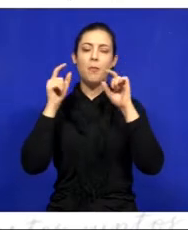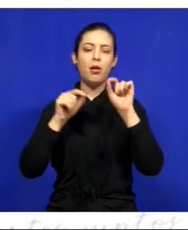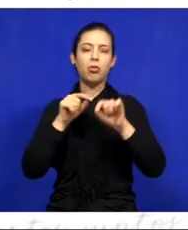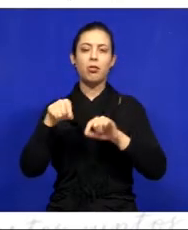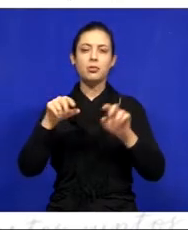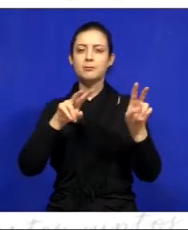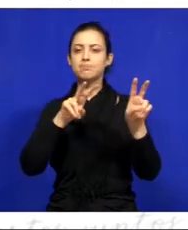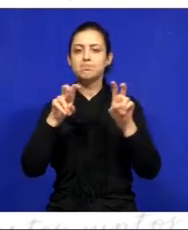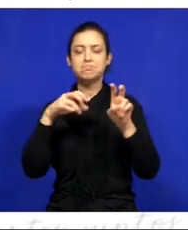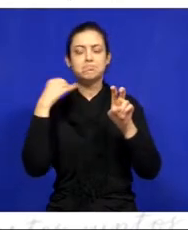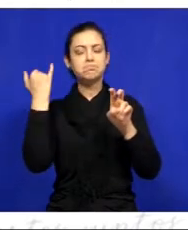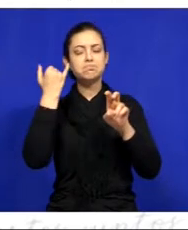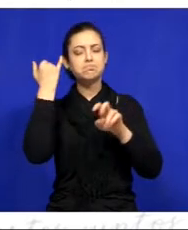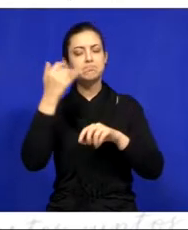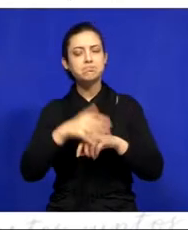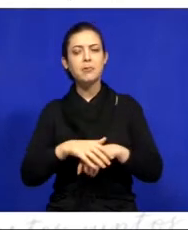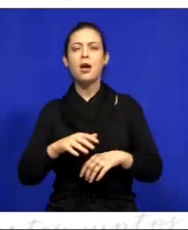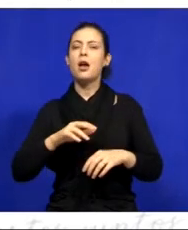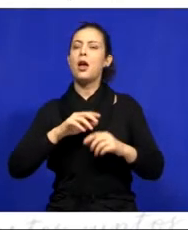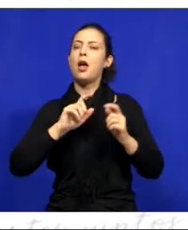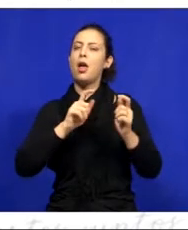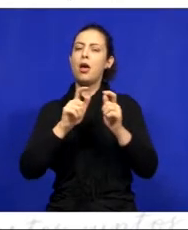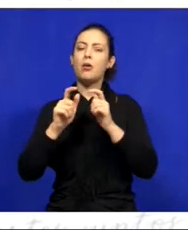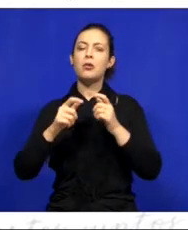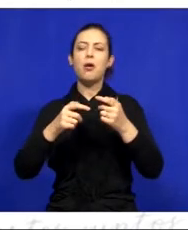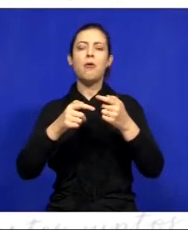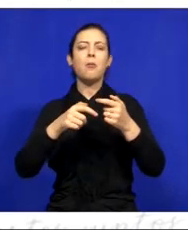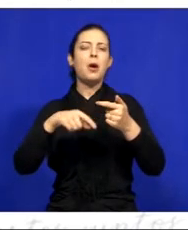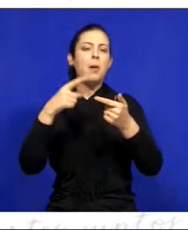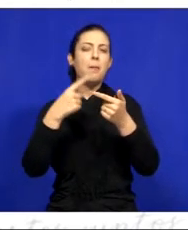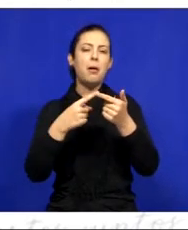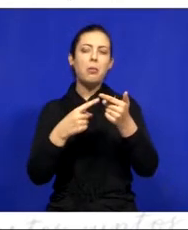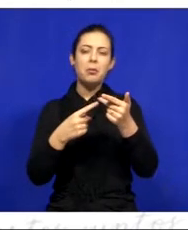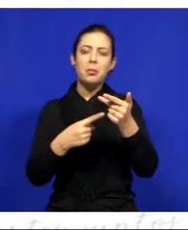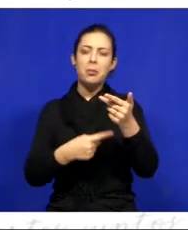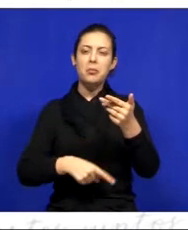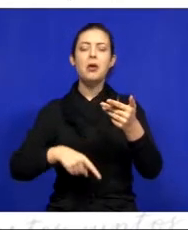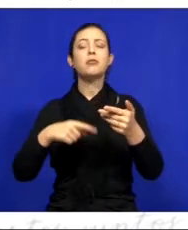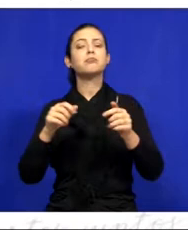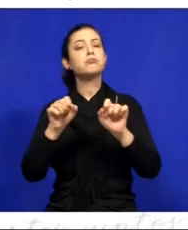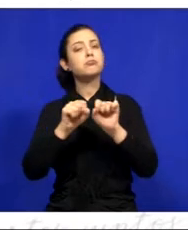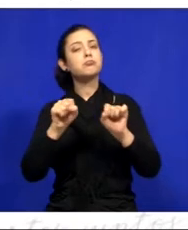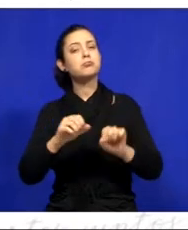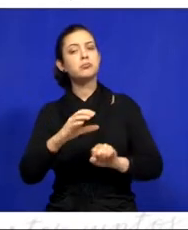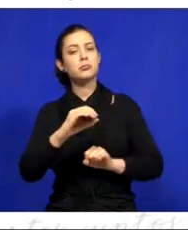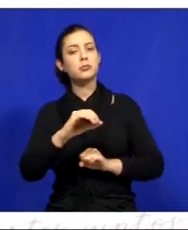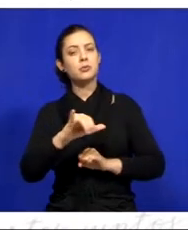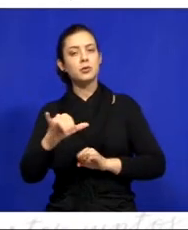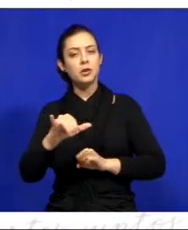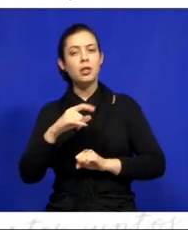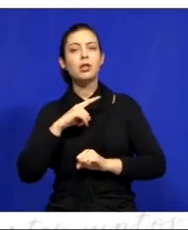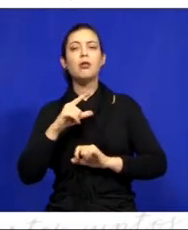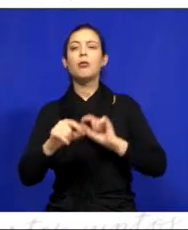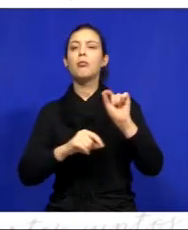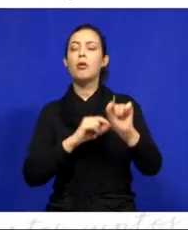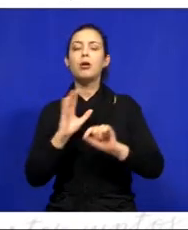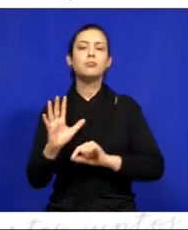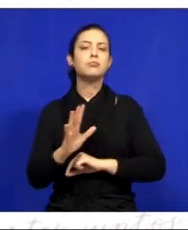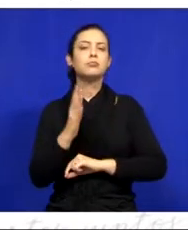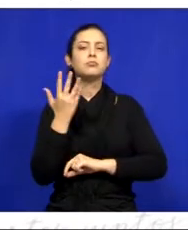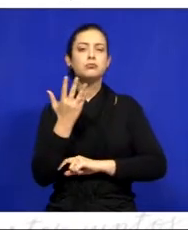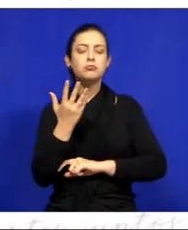este tema em nossa cidade. Já tivemos várias reuniões ali com eles e esse sistema, o COI, vai trazer aí